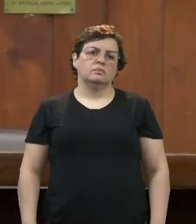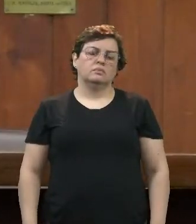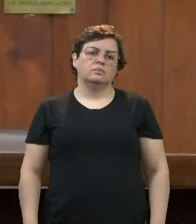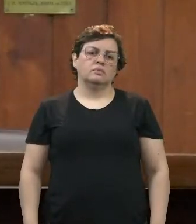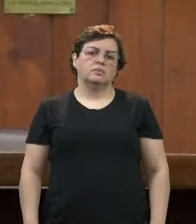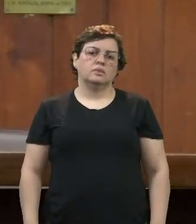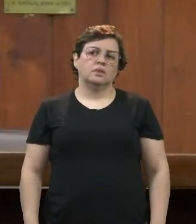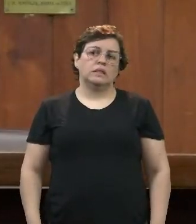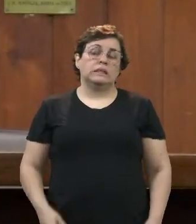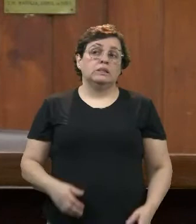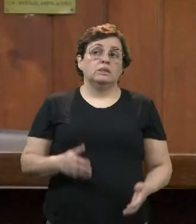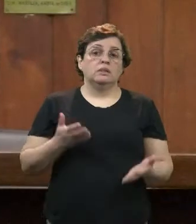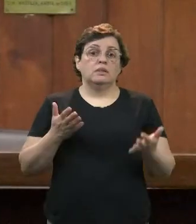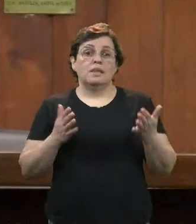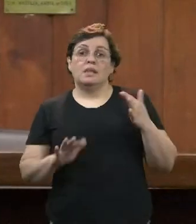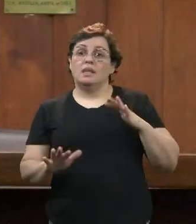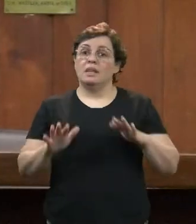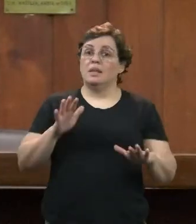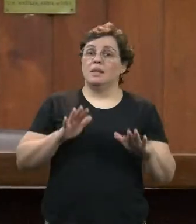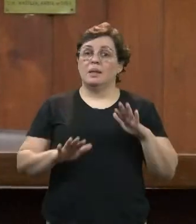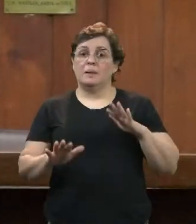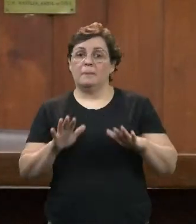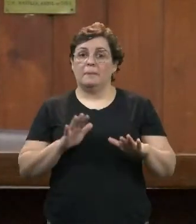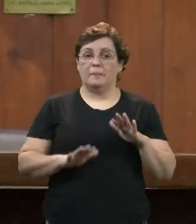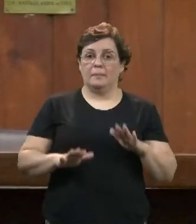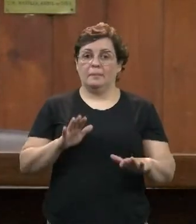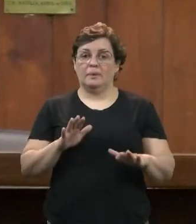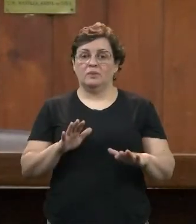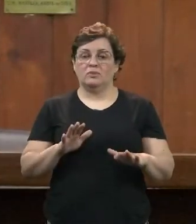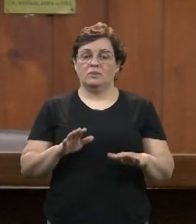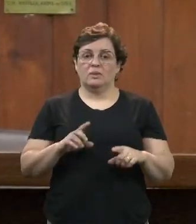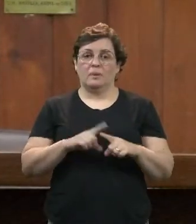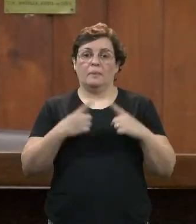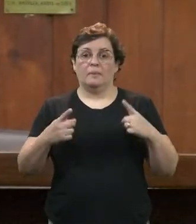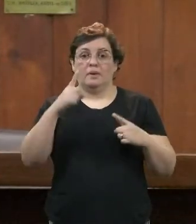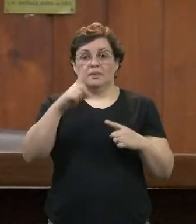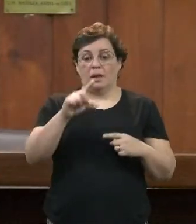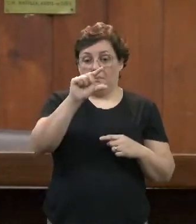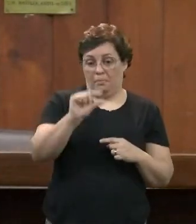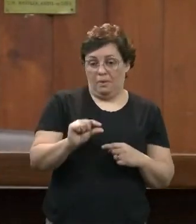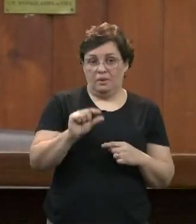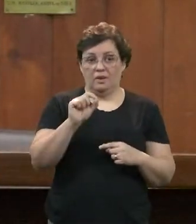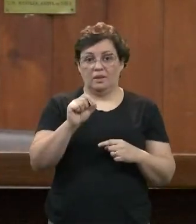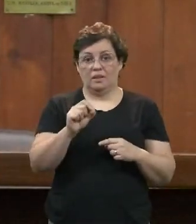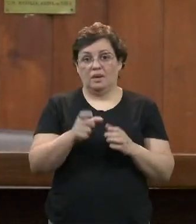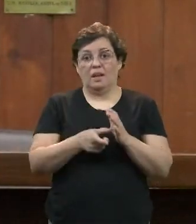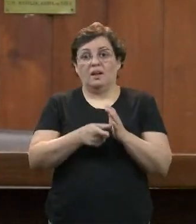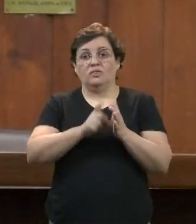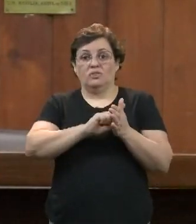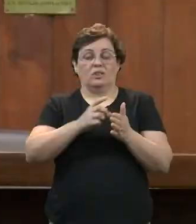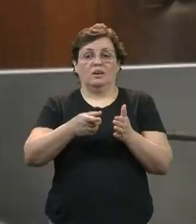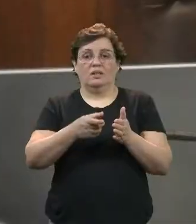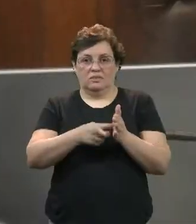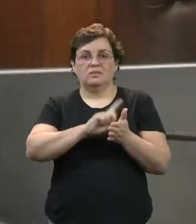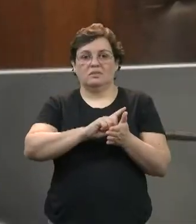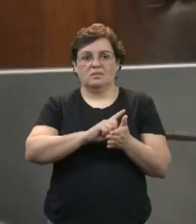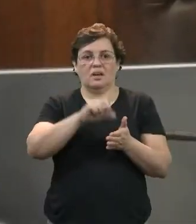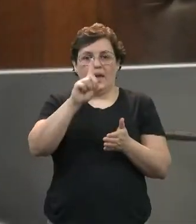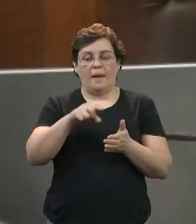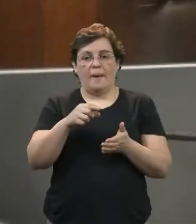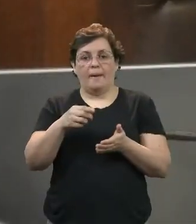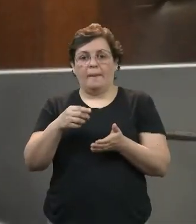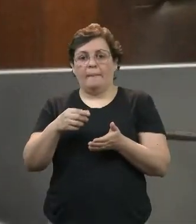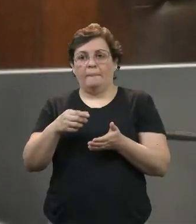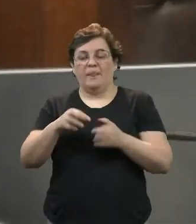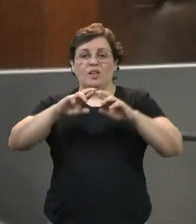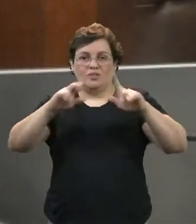vem de caso a caso, depende de relacionamento, tal, mas a taxa é menor do que a anterior, com certeza. É menor daquela que foi